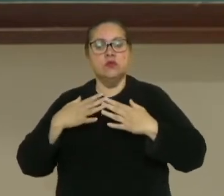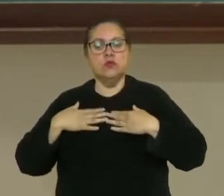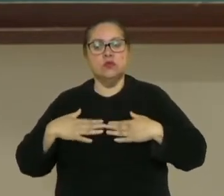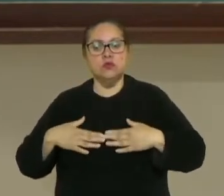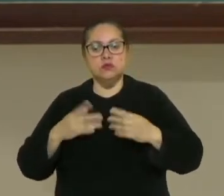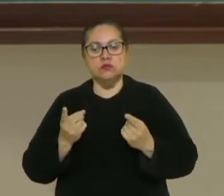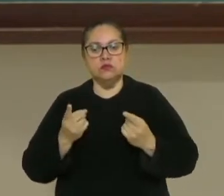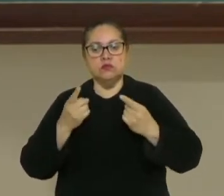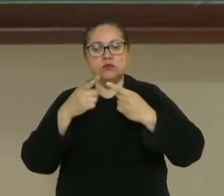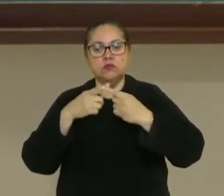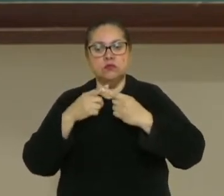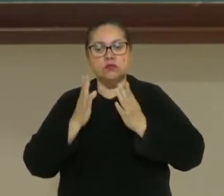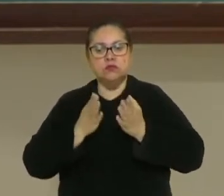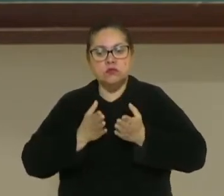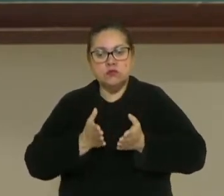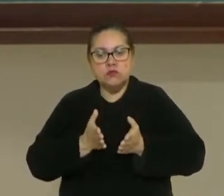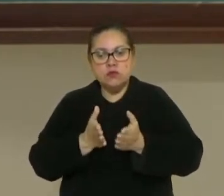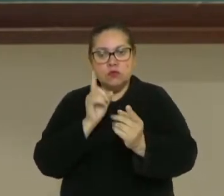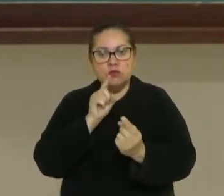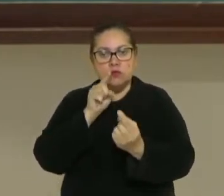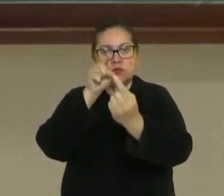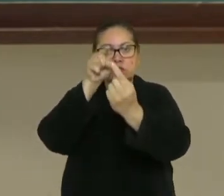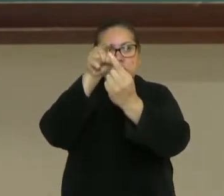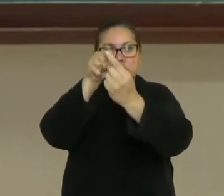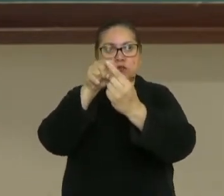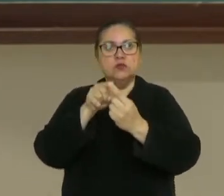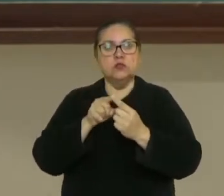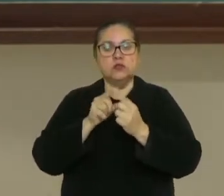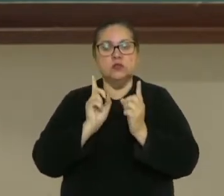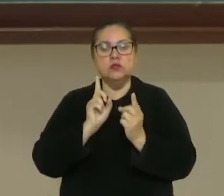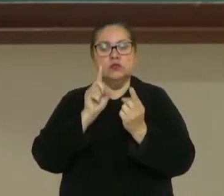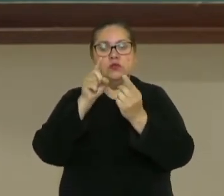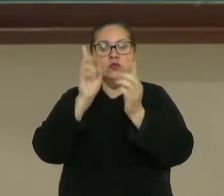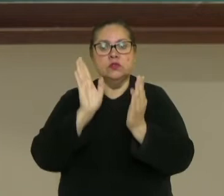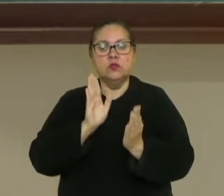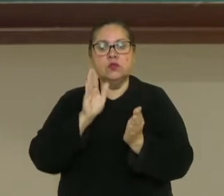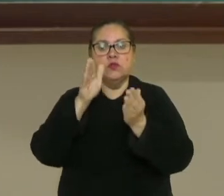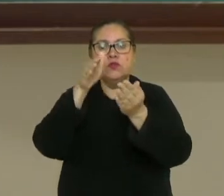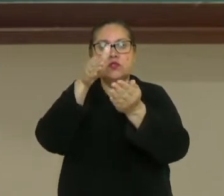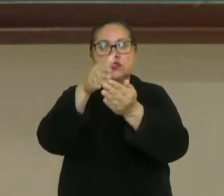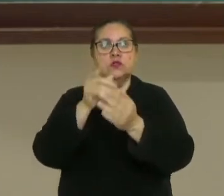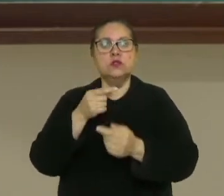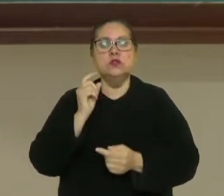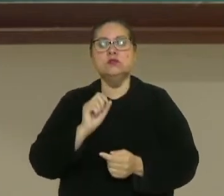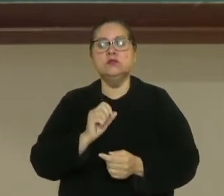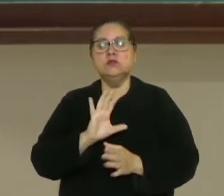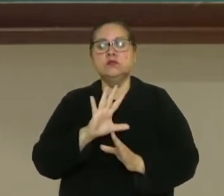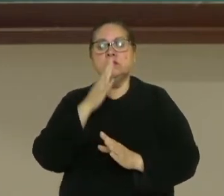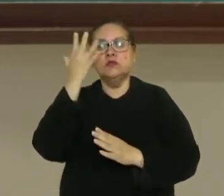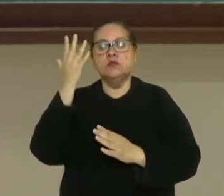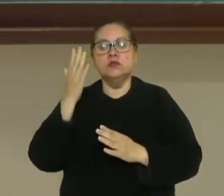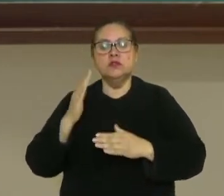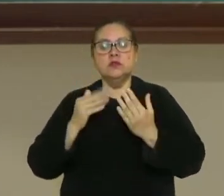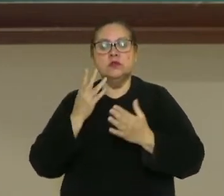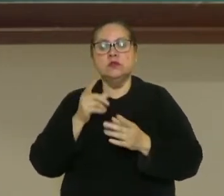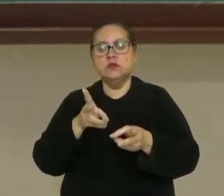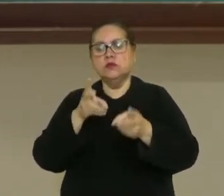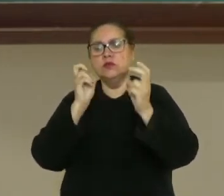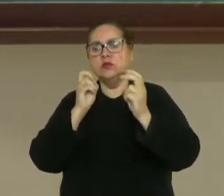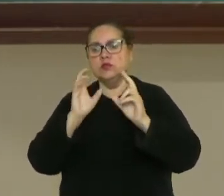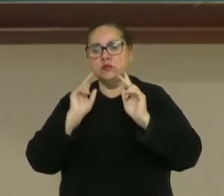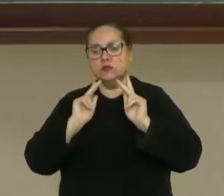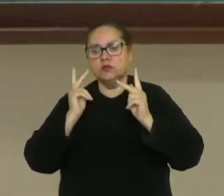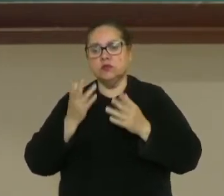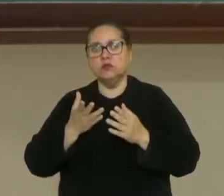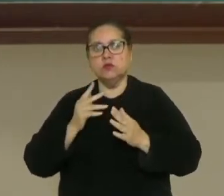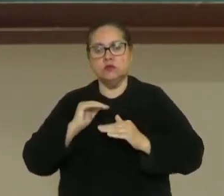convergem para um mesmo ponto, para aquele ponto central, e é um fenômeno evolutivo observado em seres vivos, quando